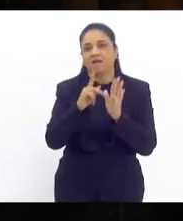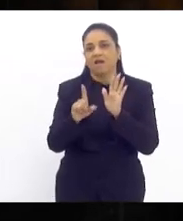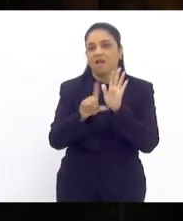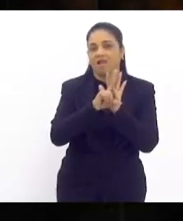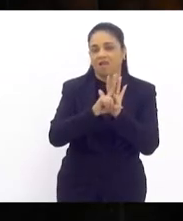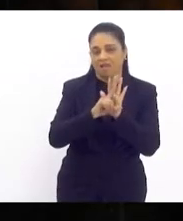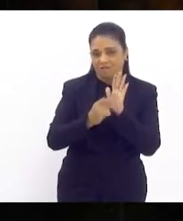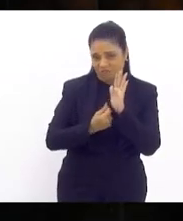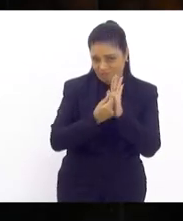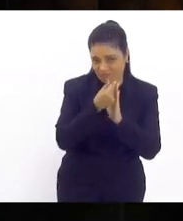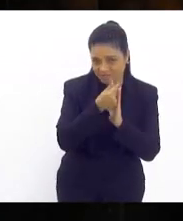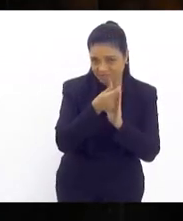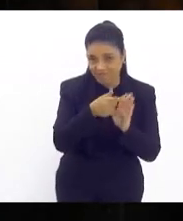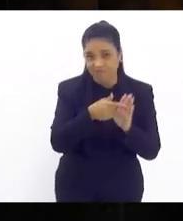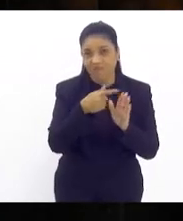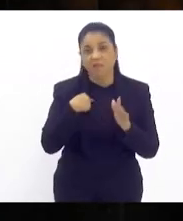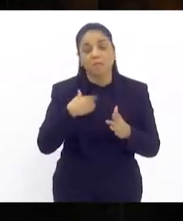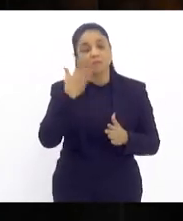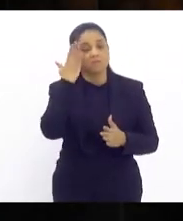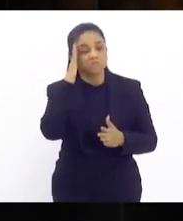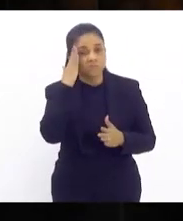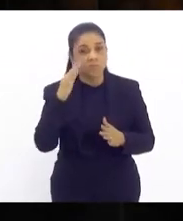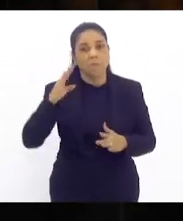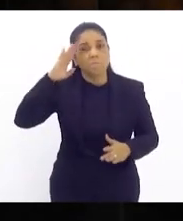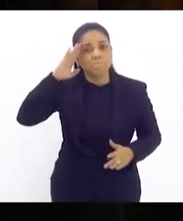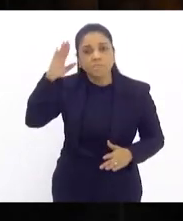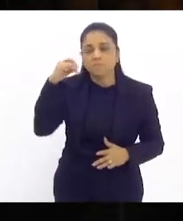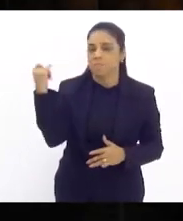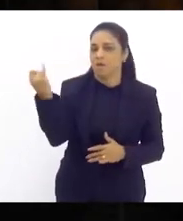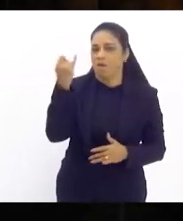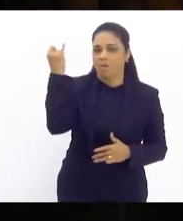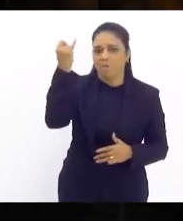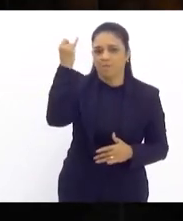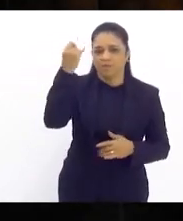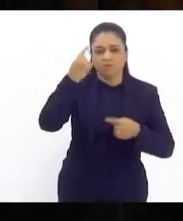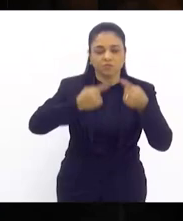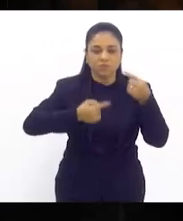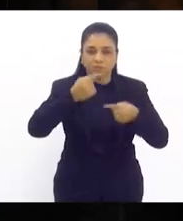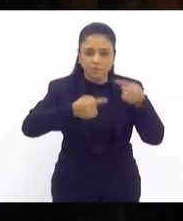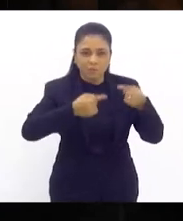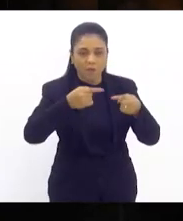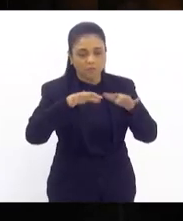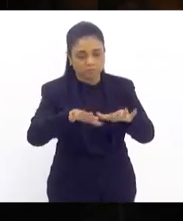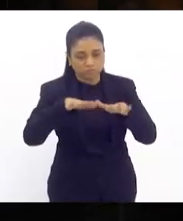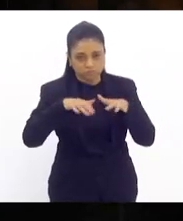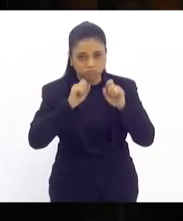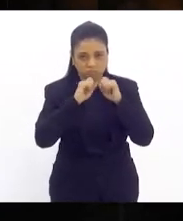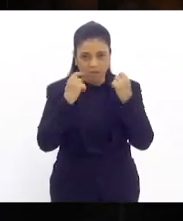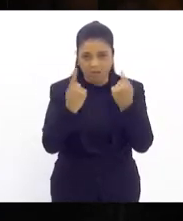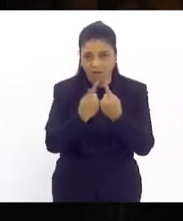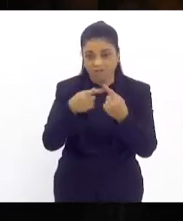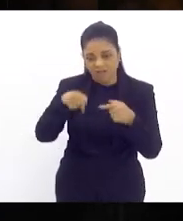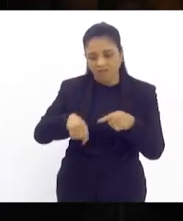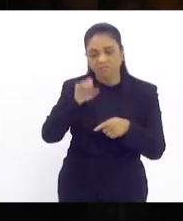senhora presidenta como fundamental e importante esse debate nessa casa em especial no Rio de Janeiro que vai